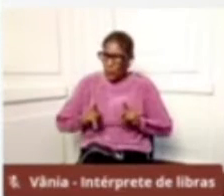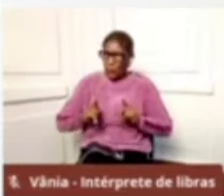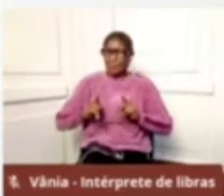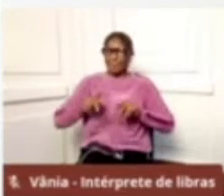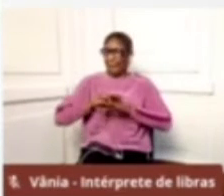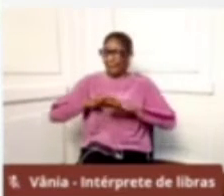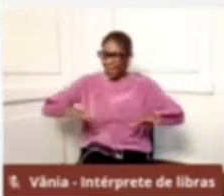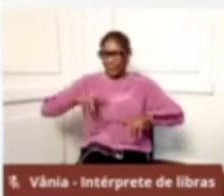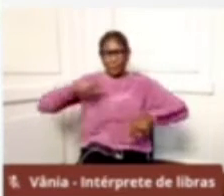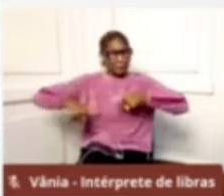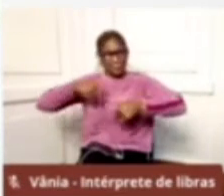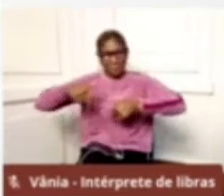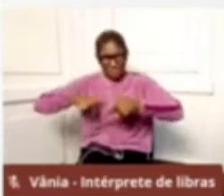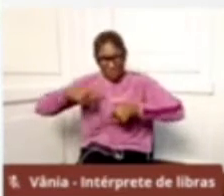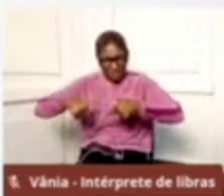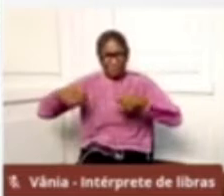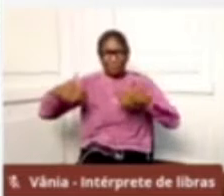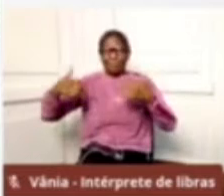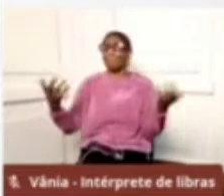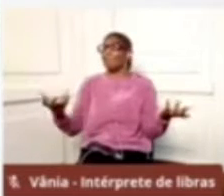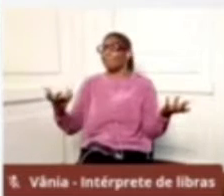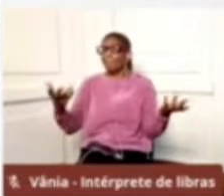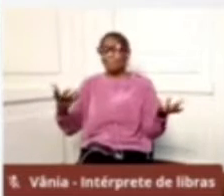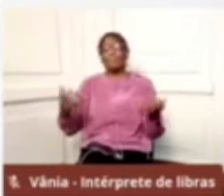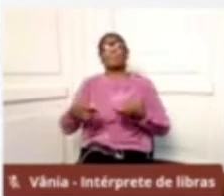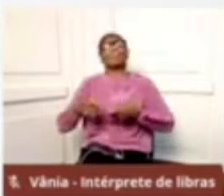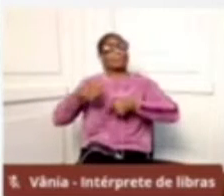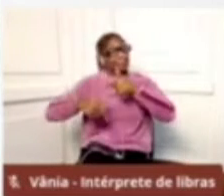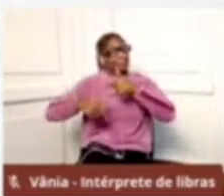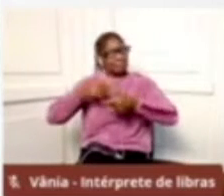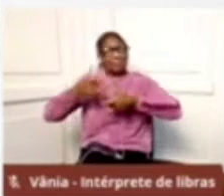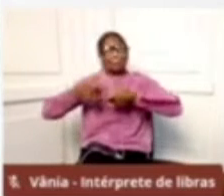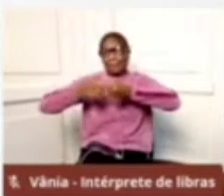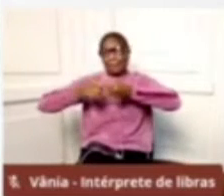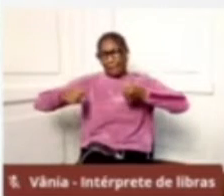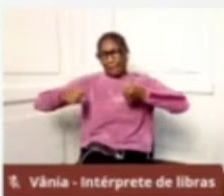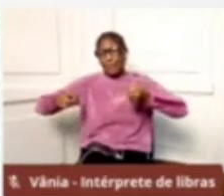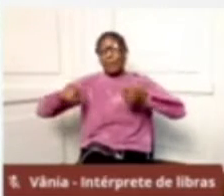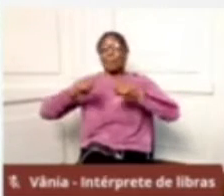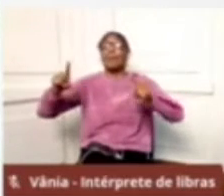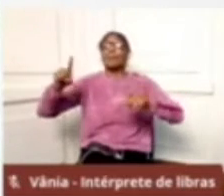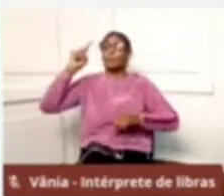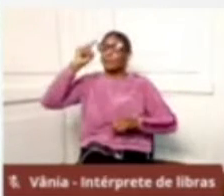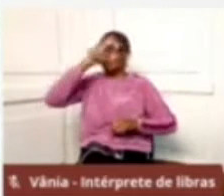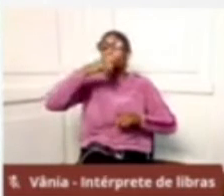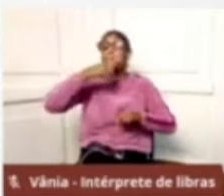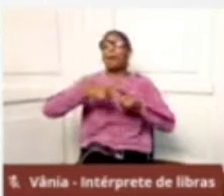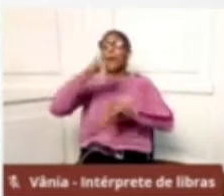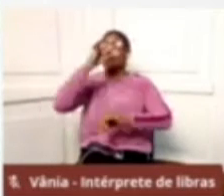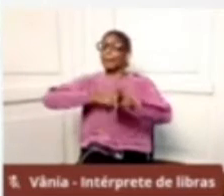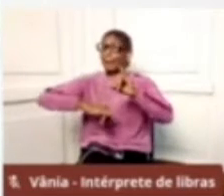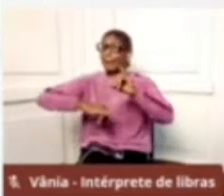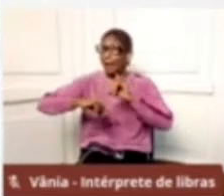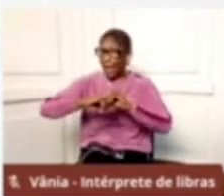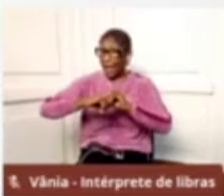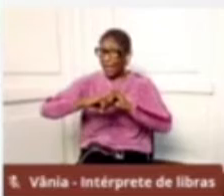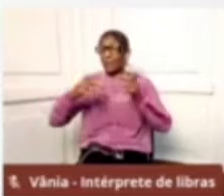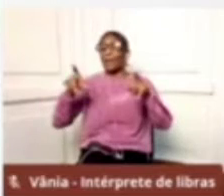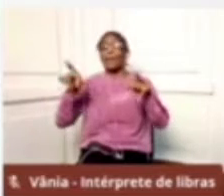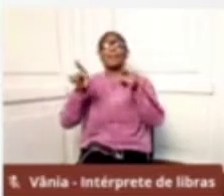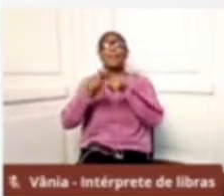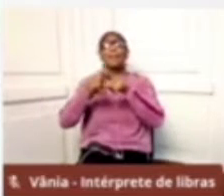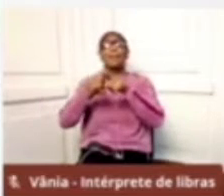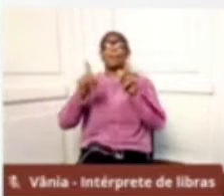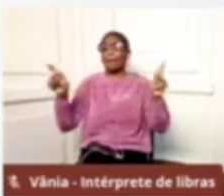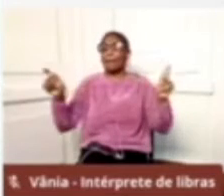O desafio é gigantesco, ele é enorme por conta da dificuldade do acesso à internet, da necessidade da capacitação, tanto dos